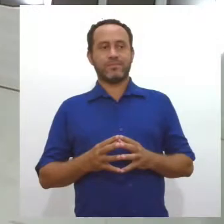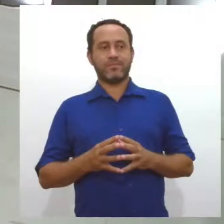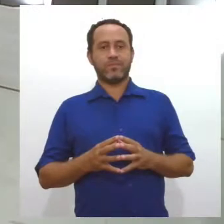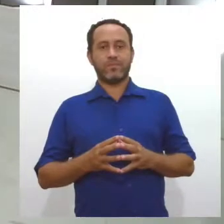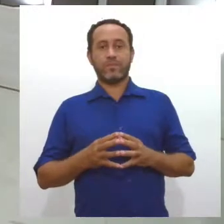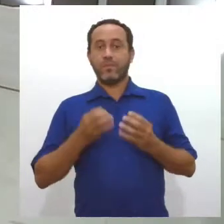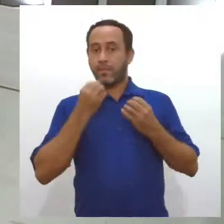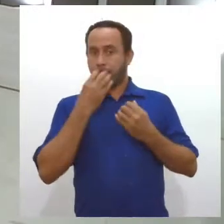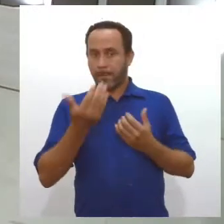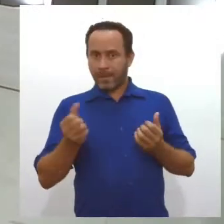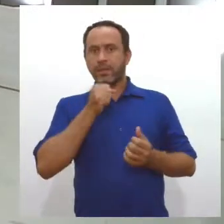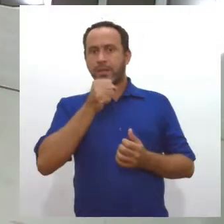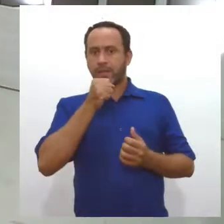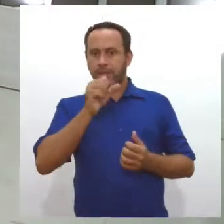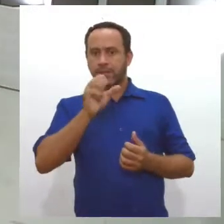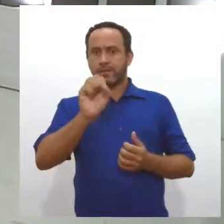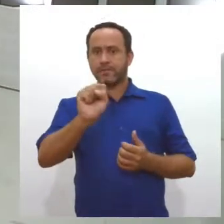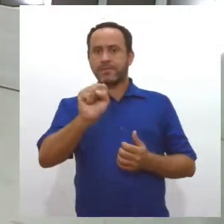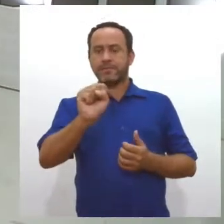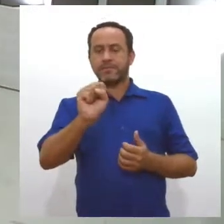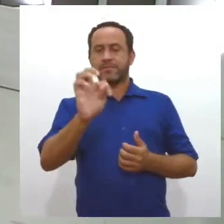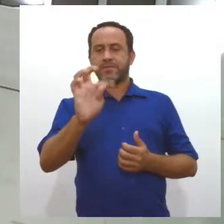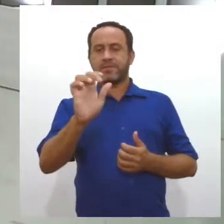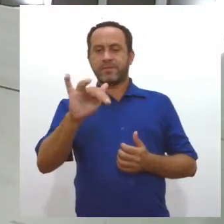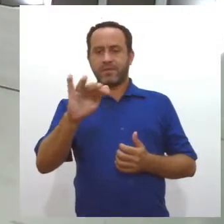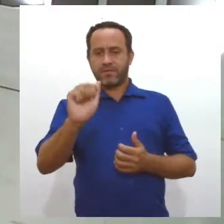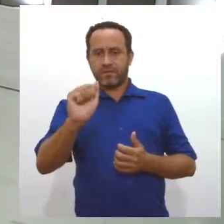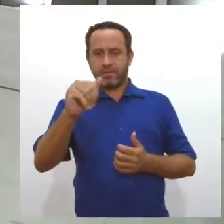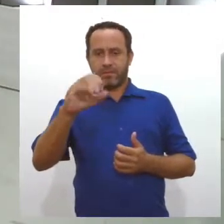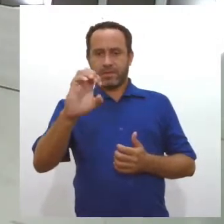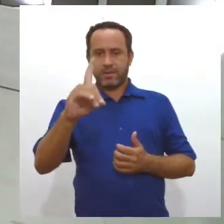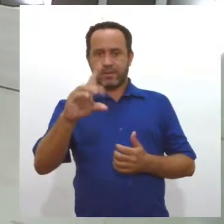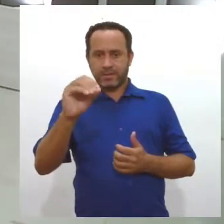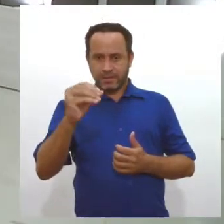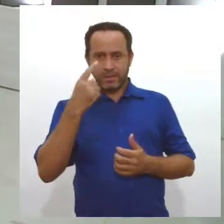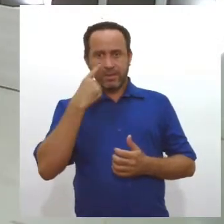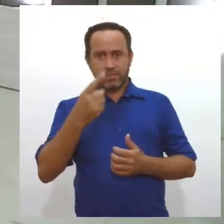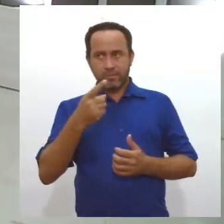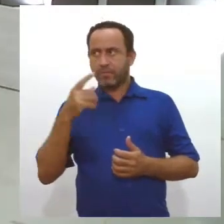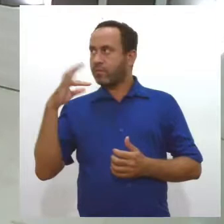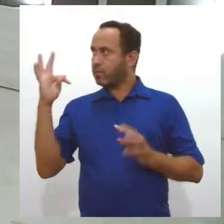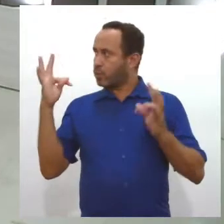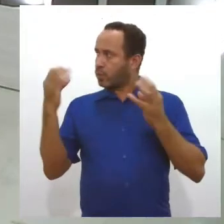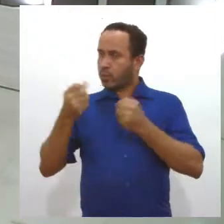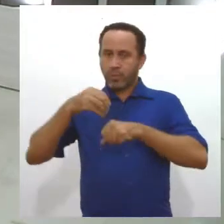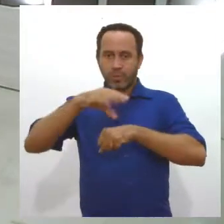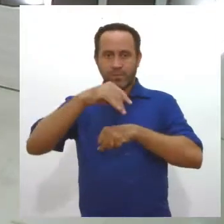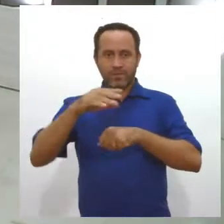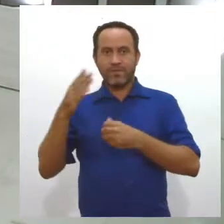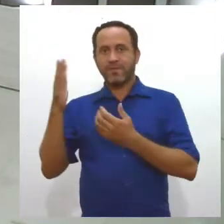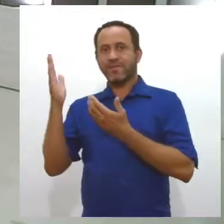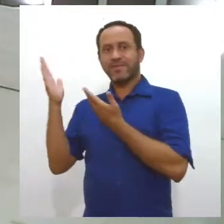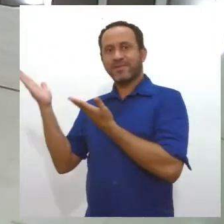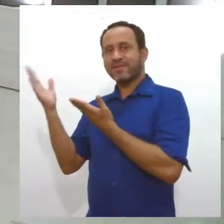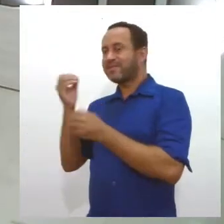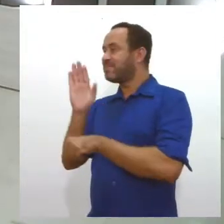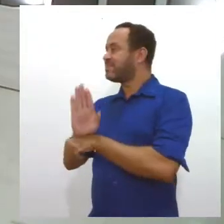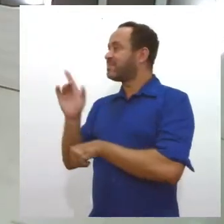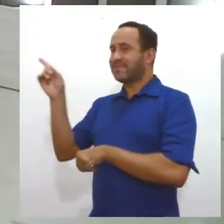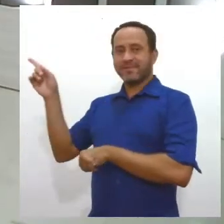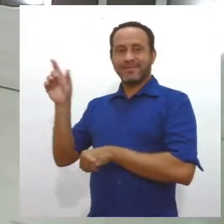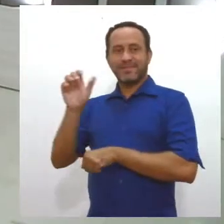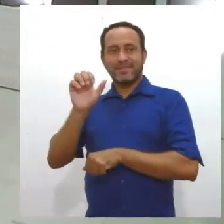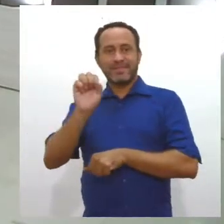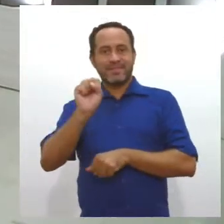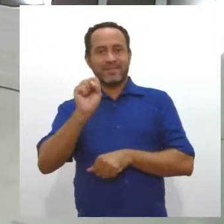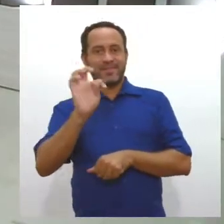Bem, a repórter Stephanie Macedo acompanhou a sessão e traz para a gente todas as informações. Não é isso? Boa tarde, Stephanie.